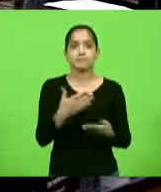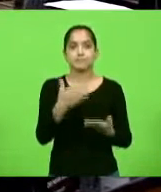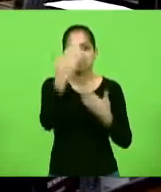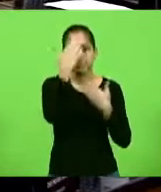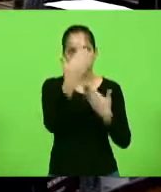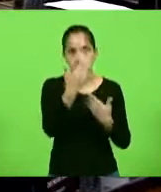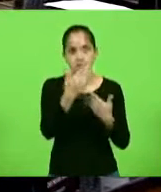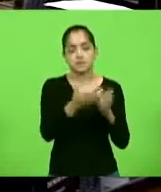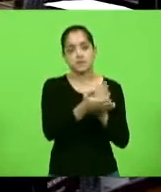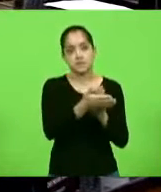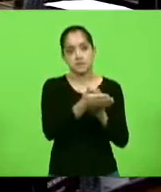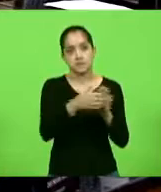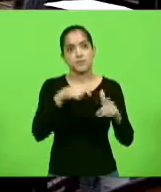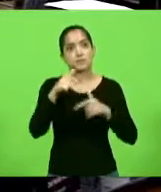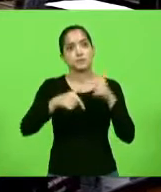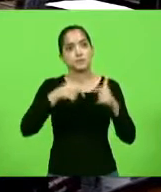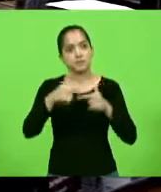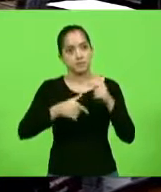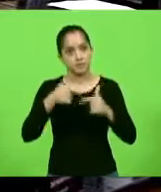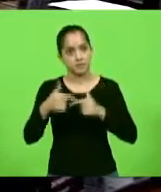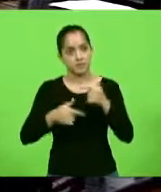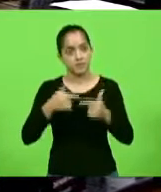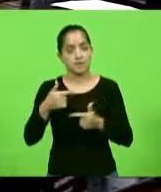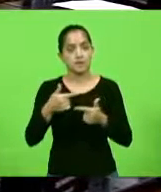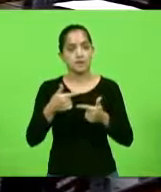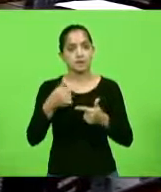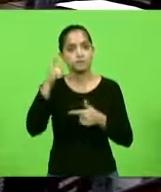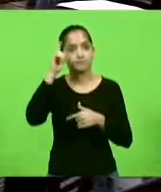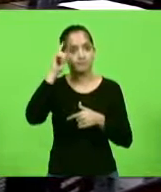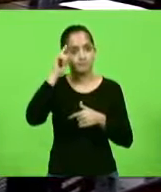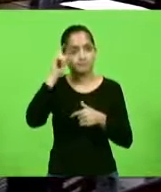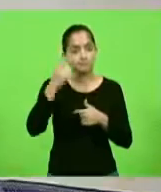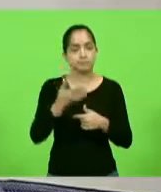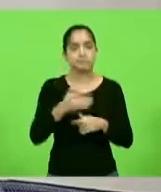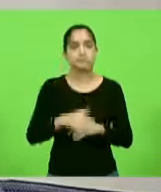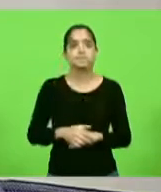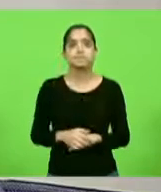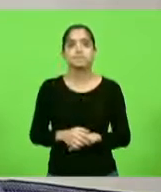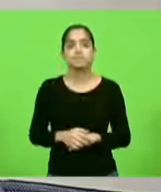vez e parabéns pelo trabalho que vocês fazem no dia e dia na cidade de Curitibanos.